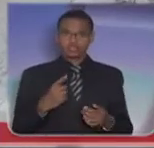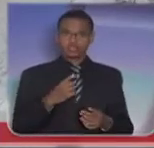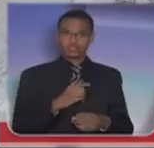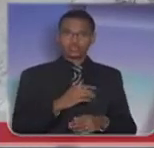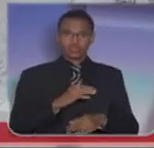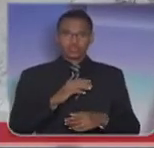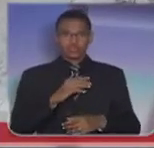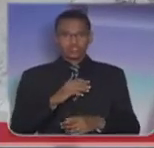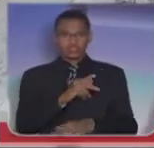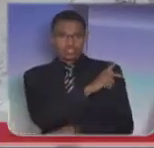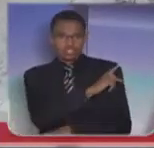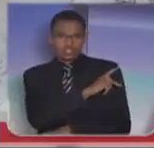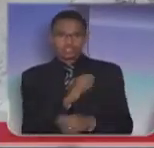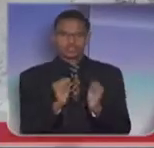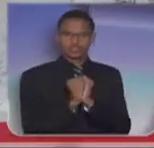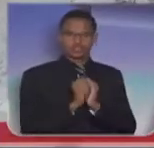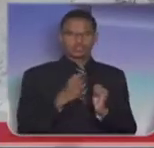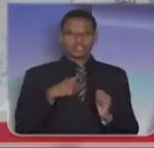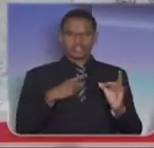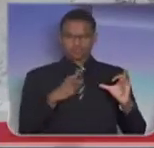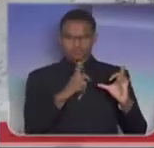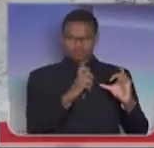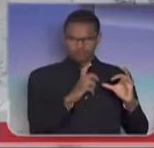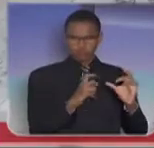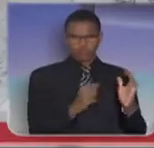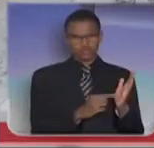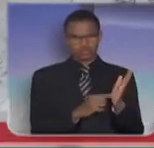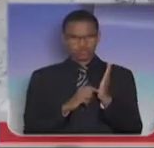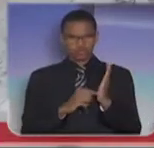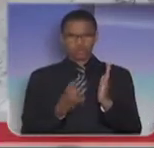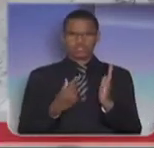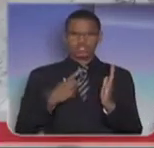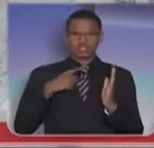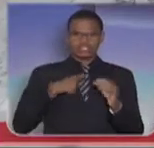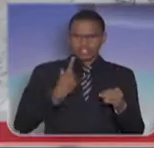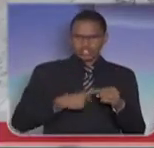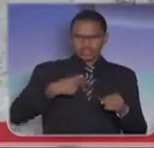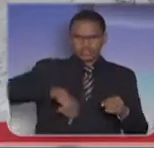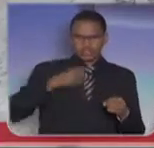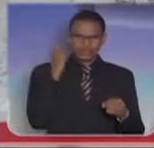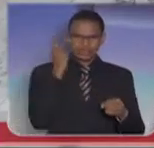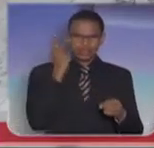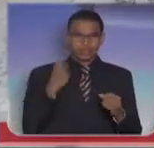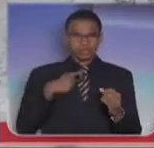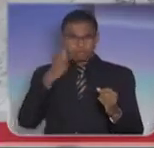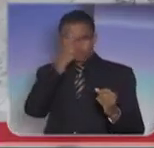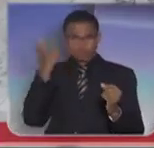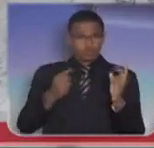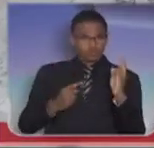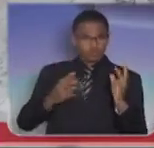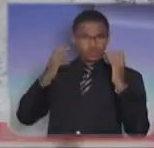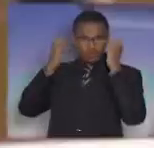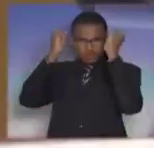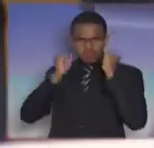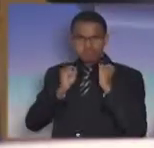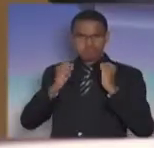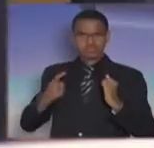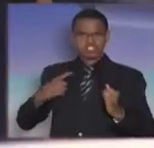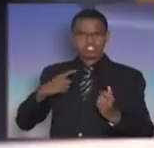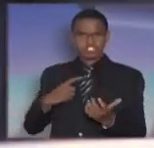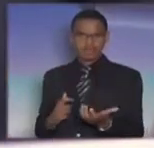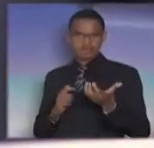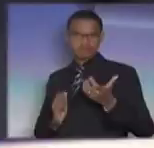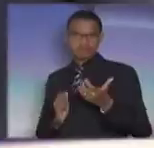José Paulo, ele me mostrou uma foto de um roubo no interior de São Paulo, com os indivíduos, dois indivíduos, encapuçados, armados de